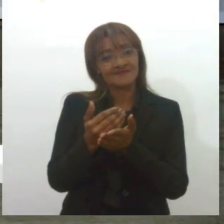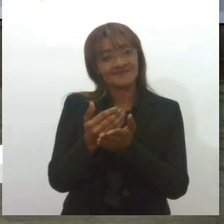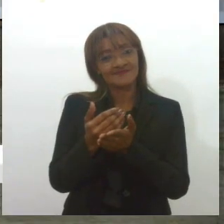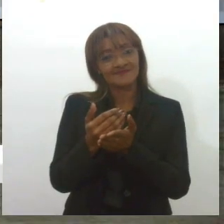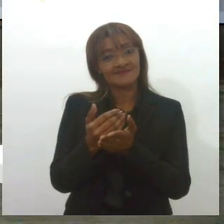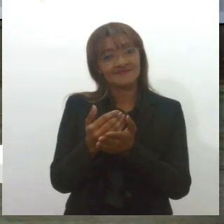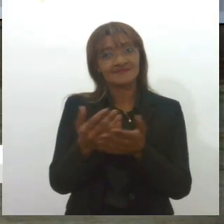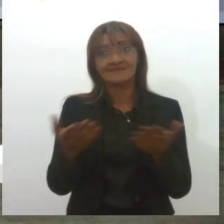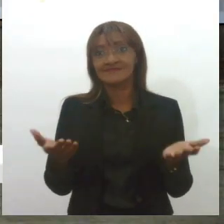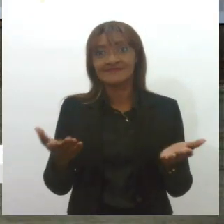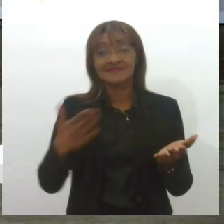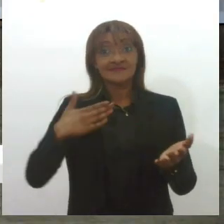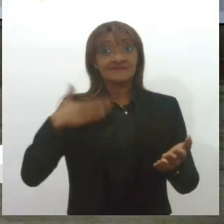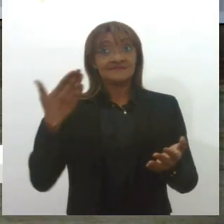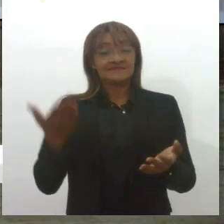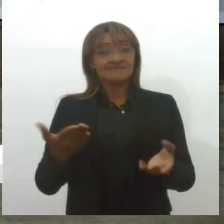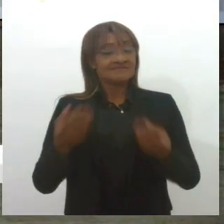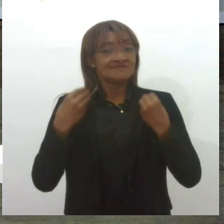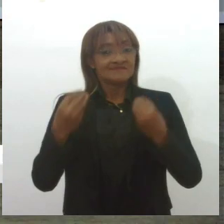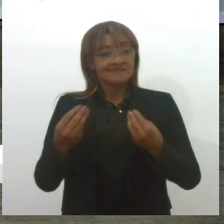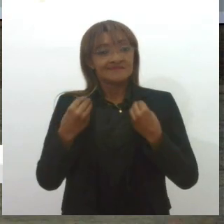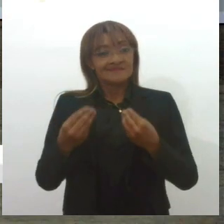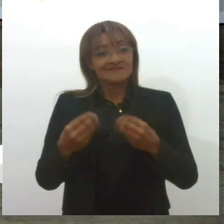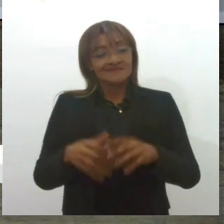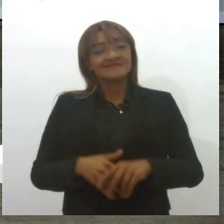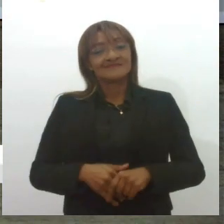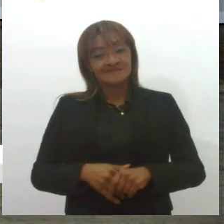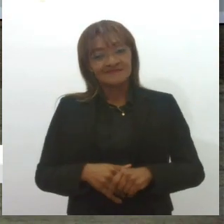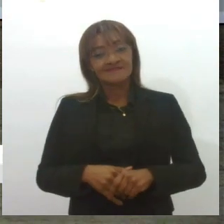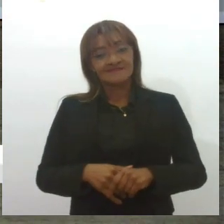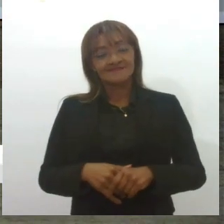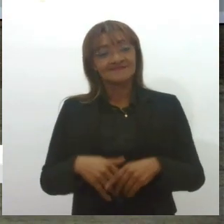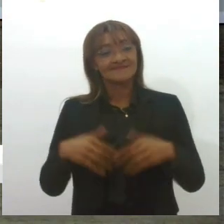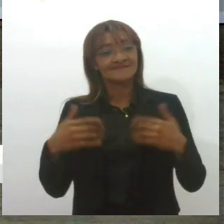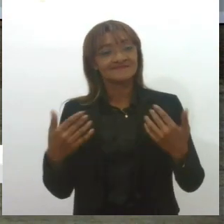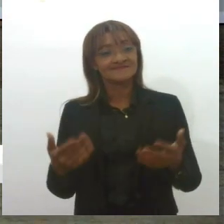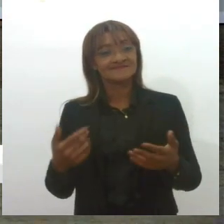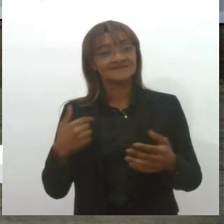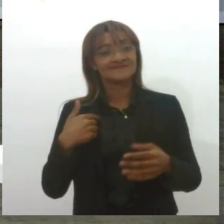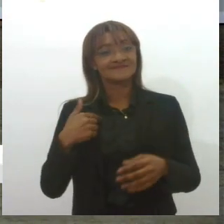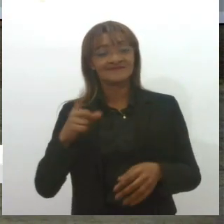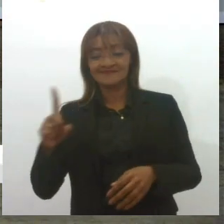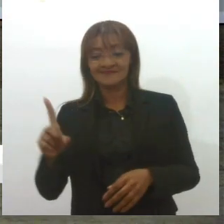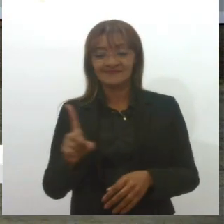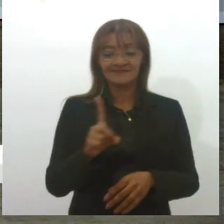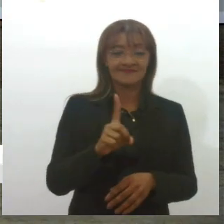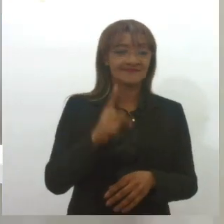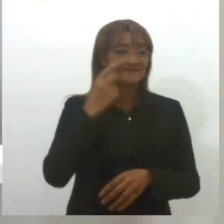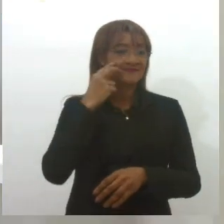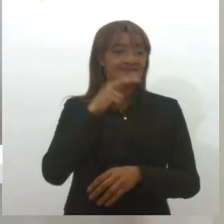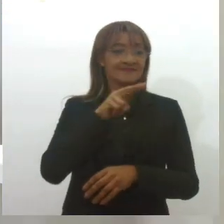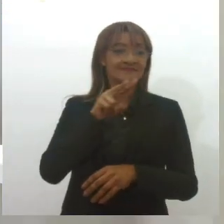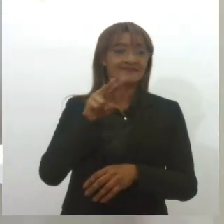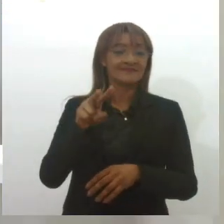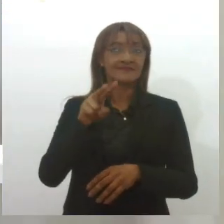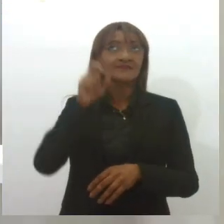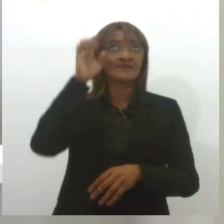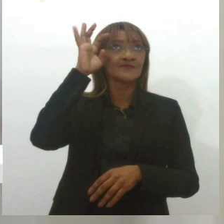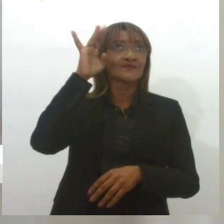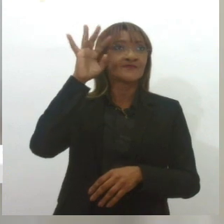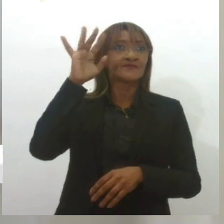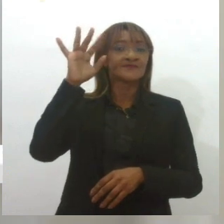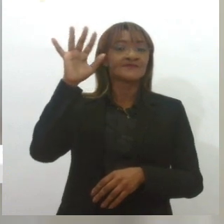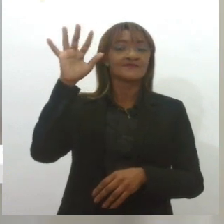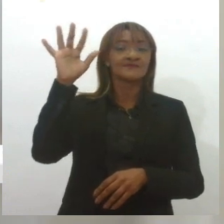inusitado, né, Manuela? Então, eu passei um dia desse na frente da companhia, chega, passou um monte de coisa na minha cabeça, entendeu?